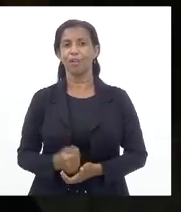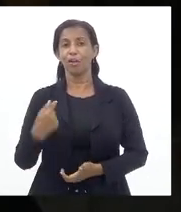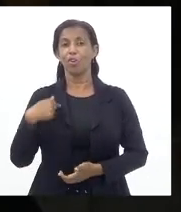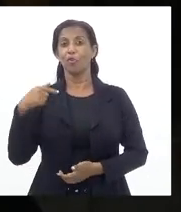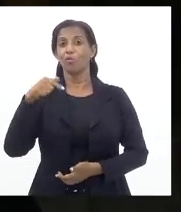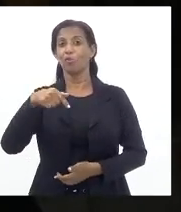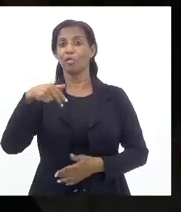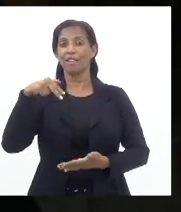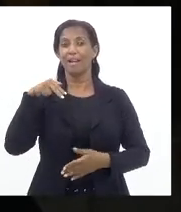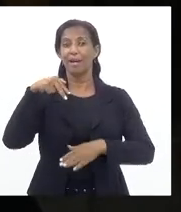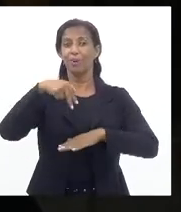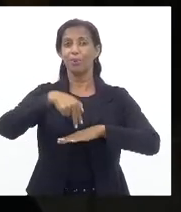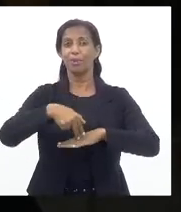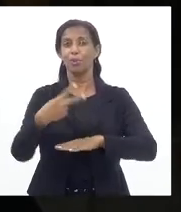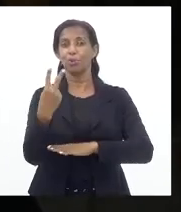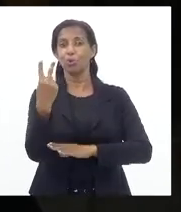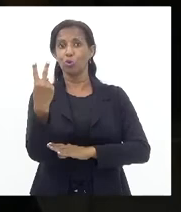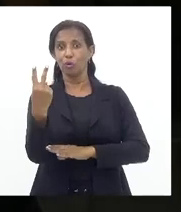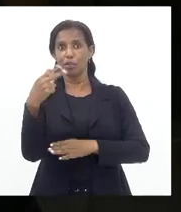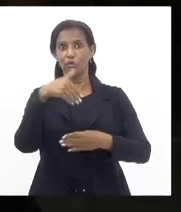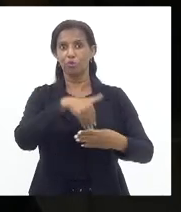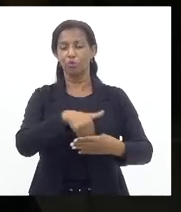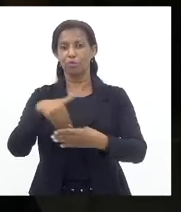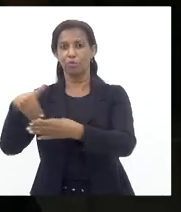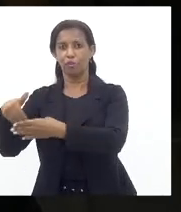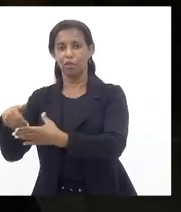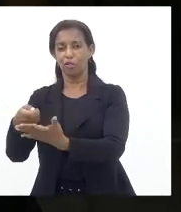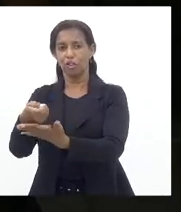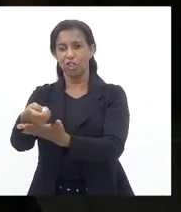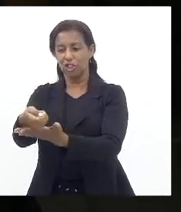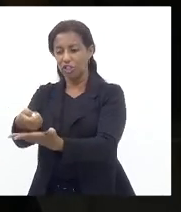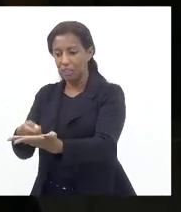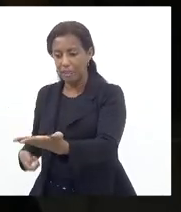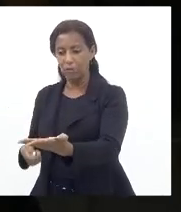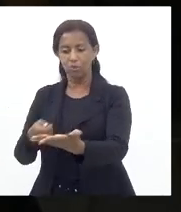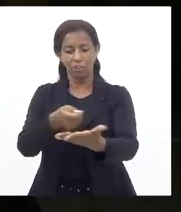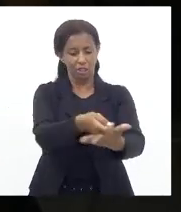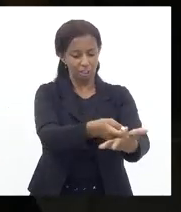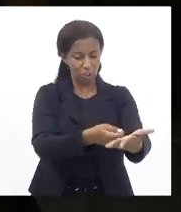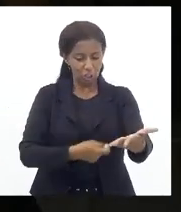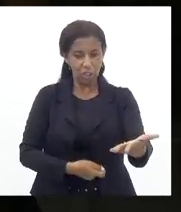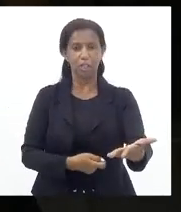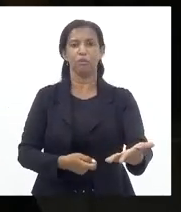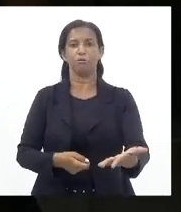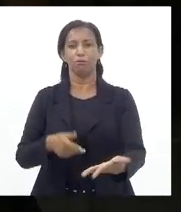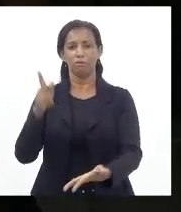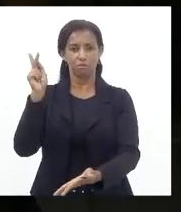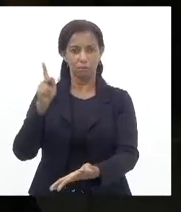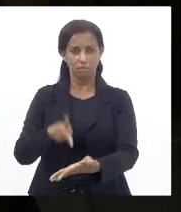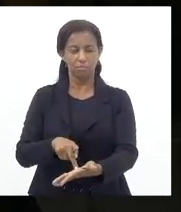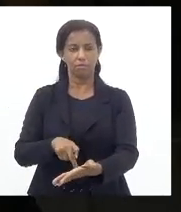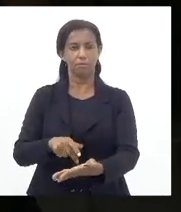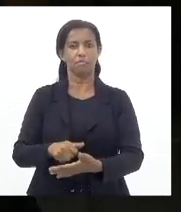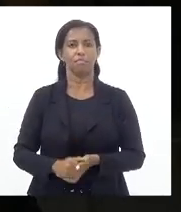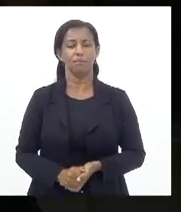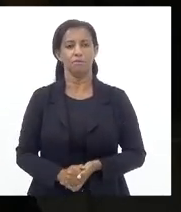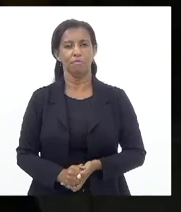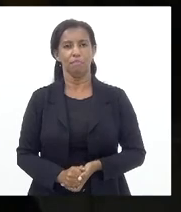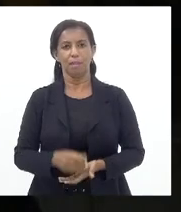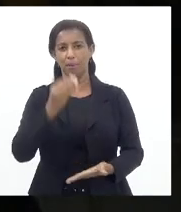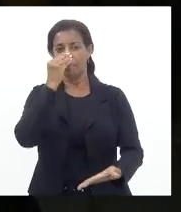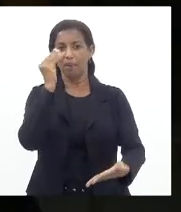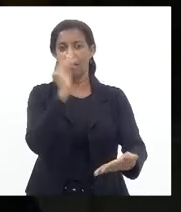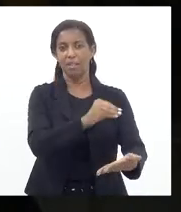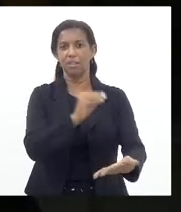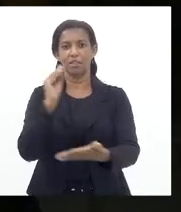Apresentando Dois votos Escritos Fundamentados Pela rejeição